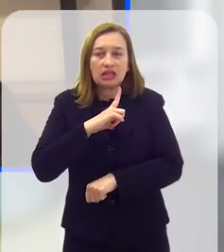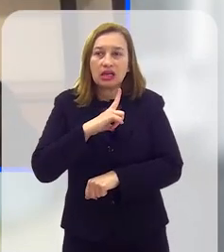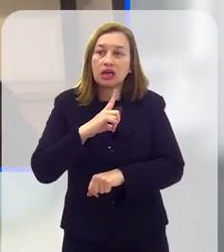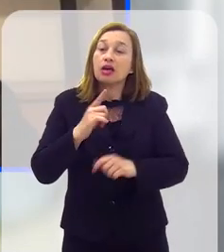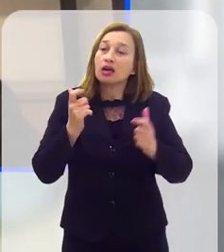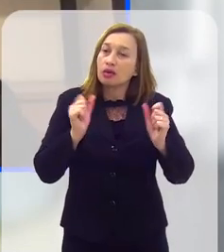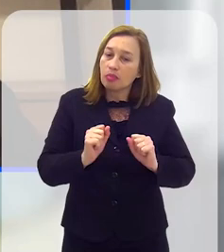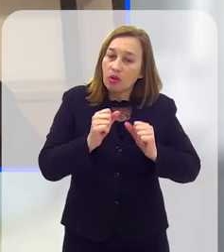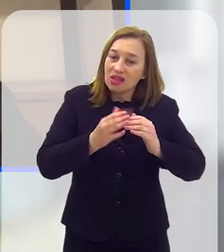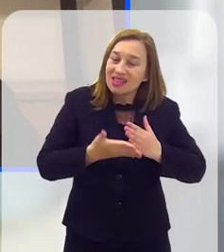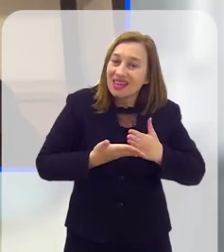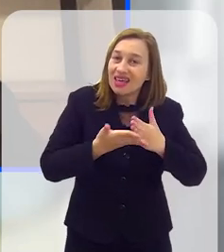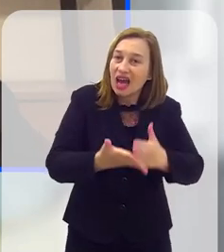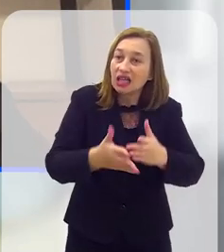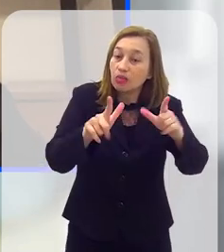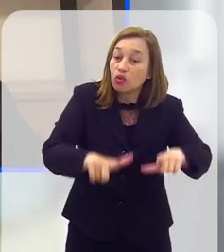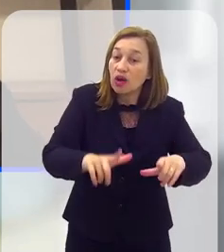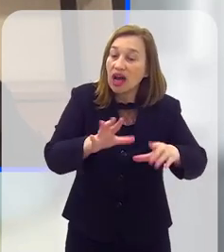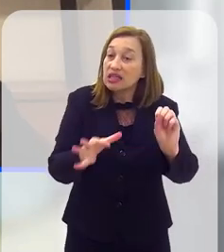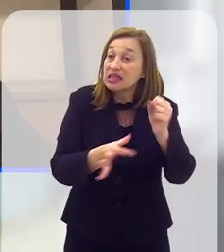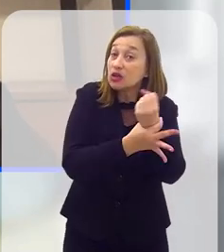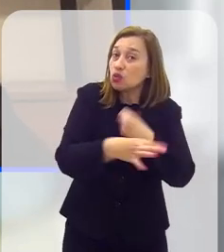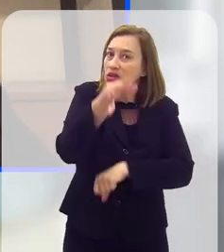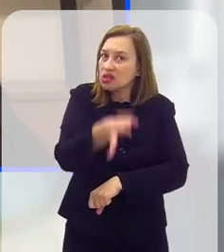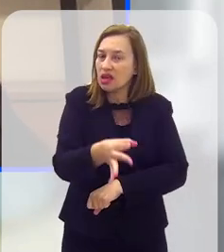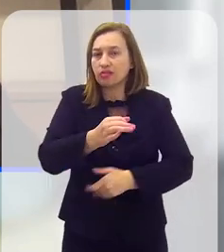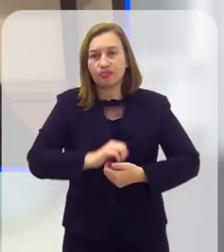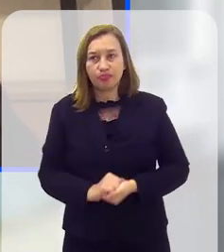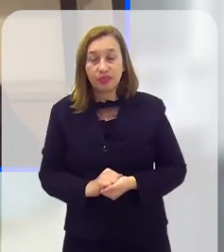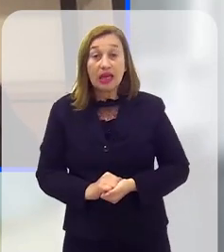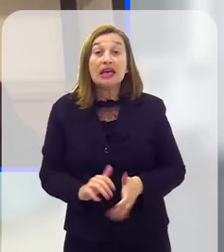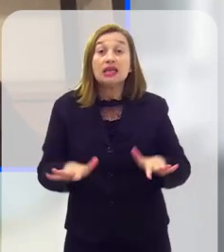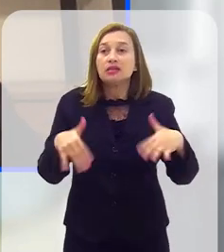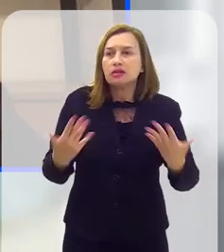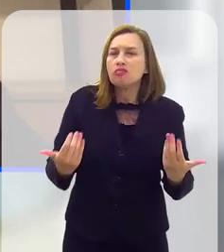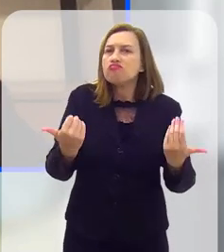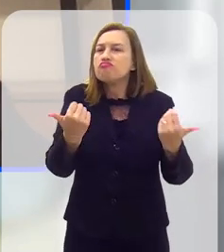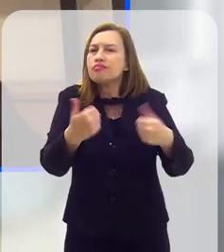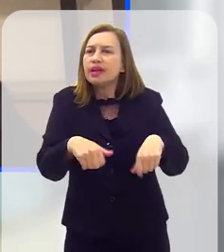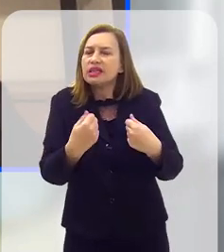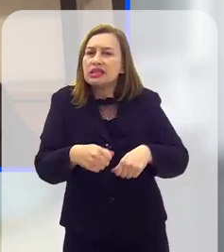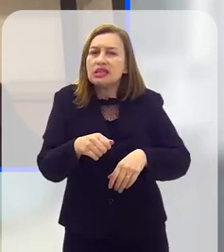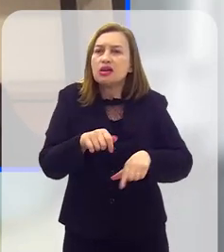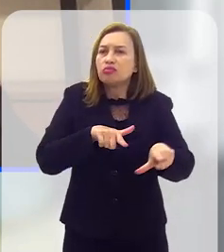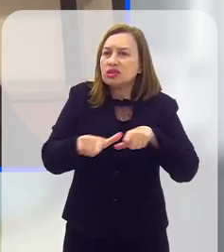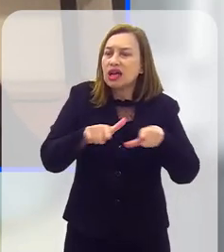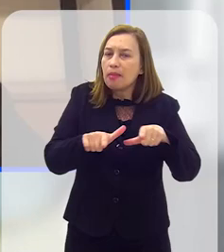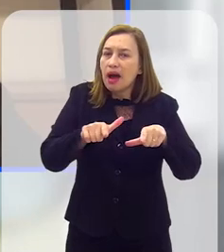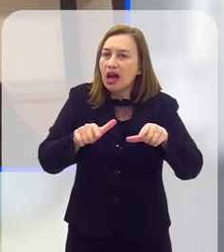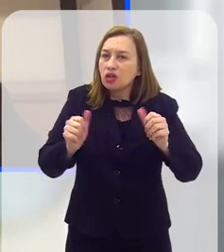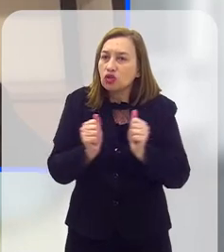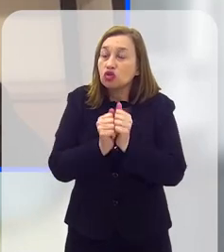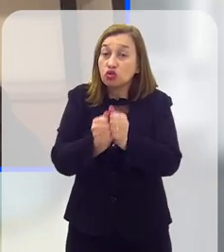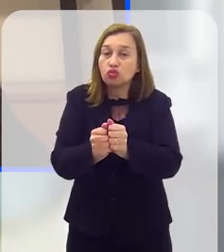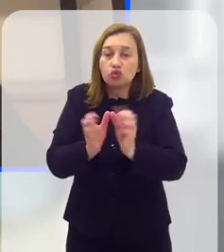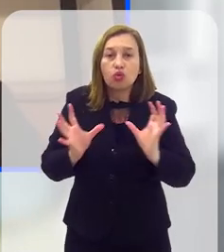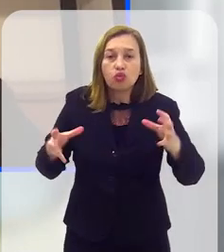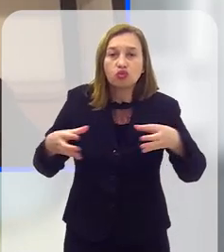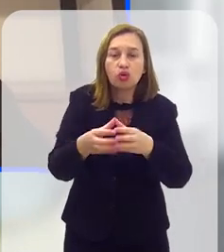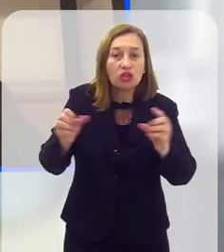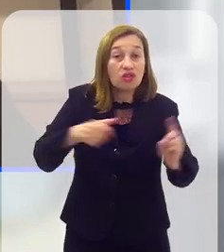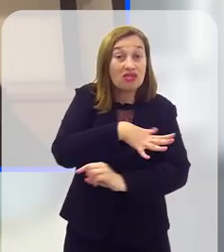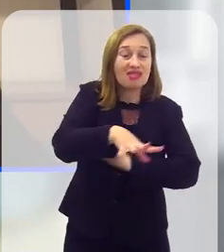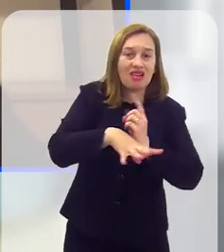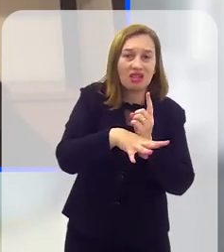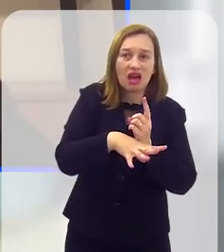segura e que possa ser levada para um lugar de destinação seguro e correto. Então, tem que ser um trabalho feito por